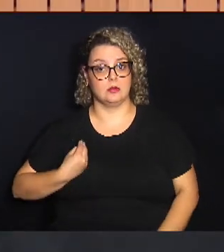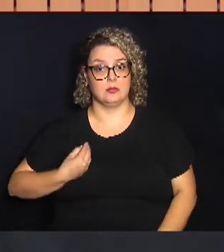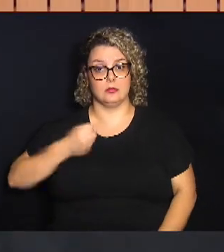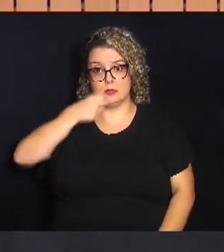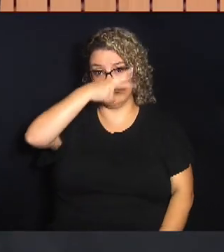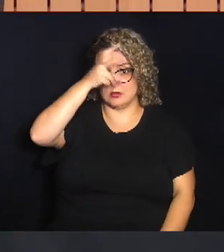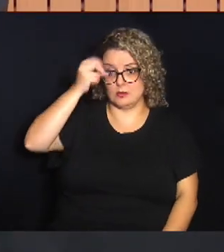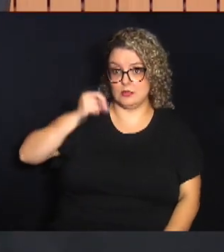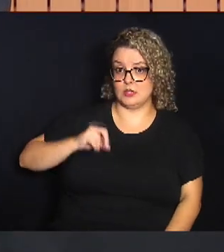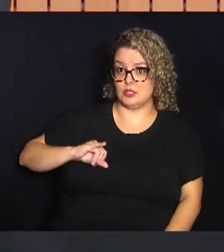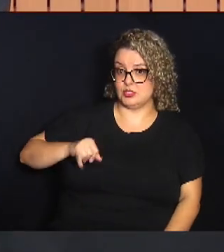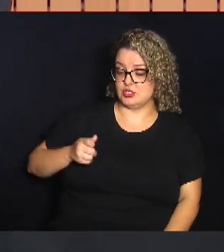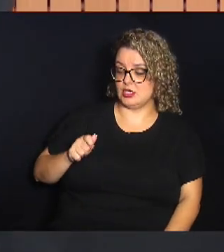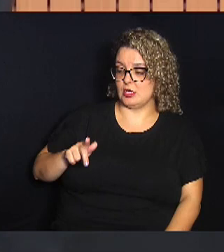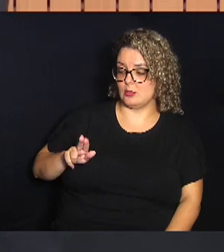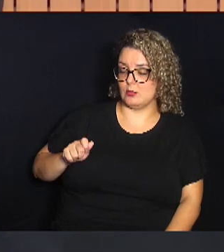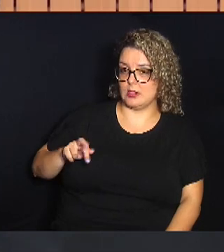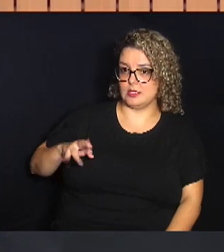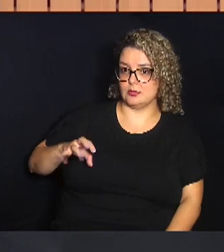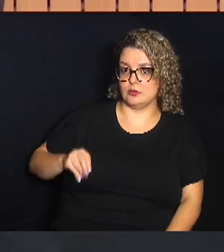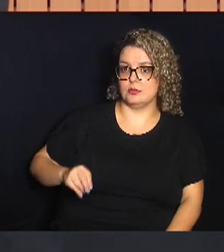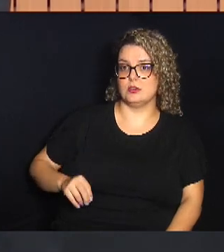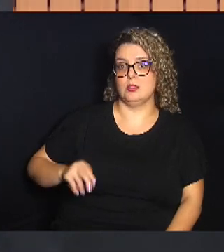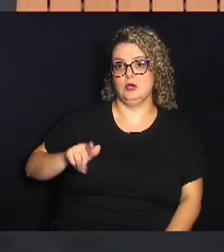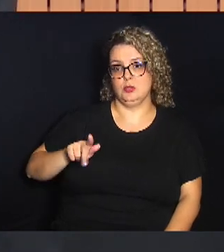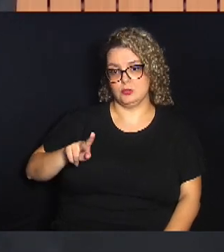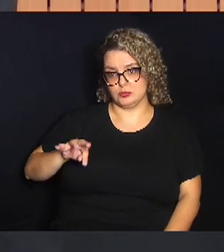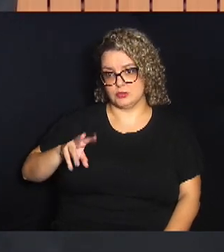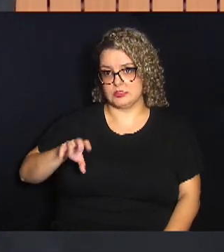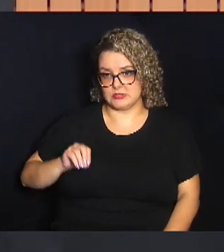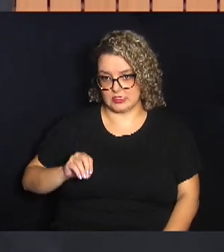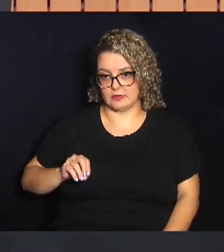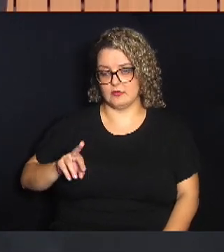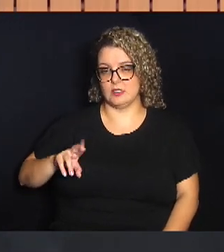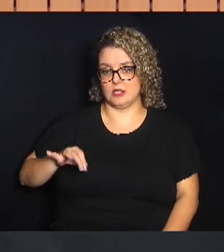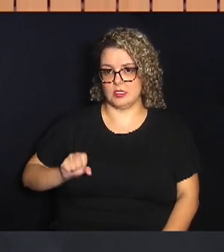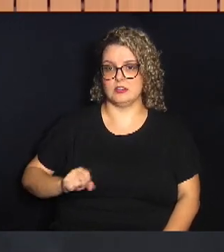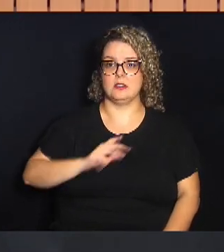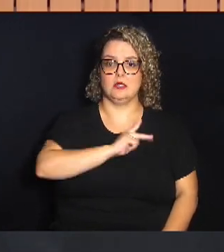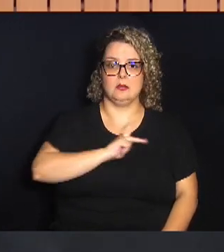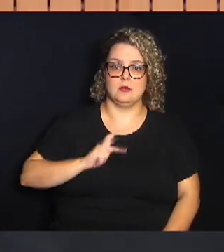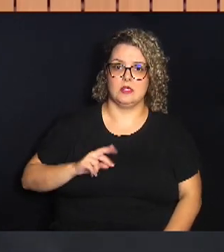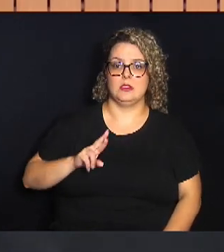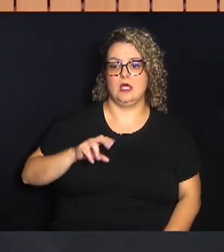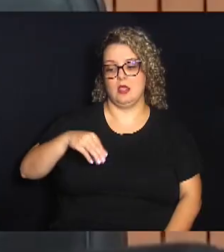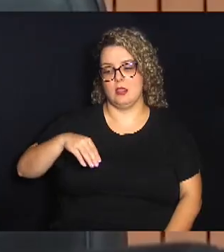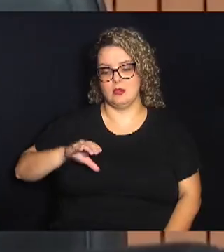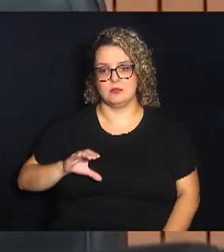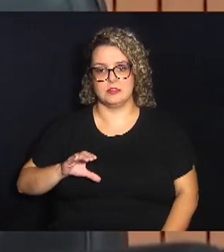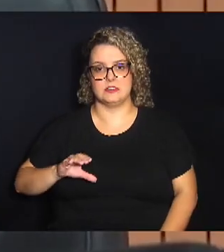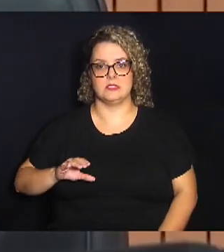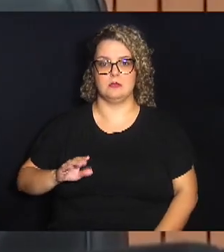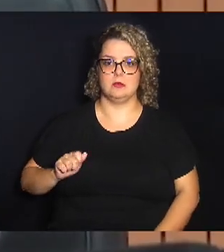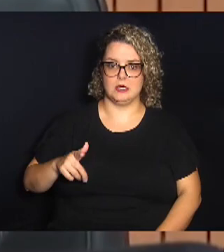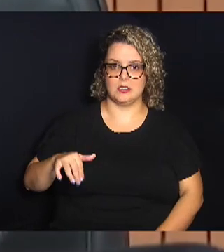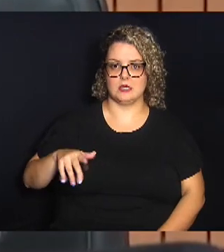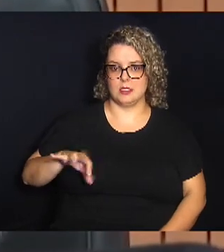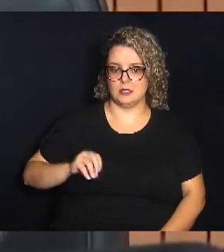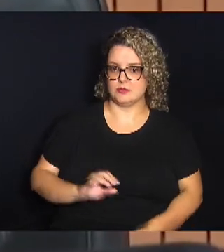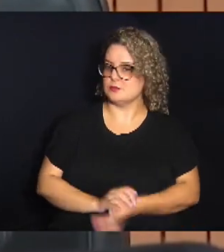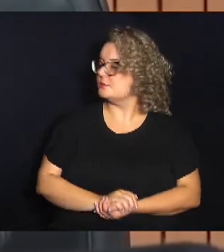Jaguariúna, Gustavo Reis, que também é presidente do Conselho de Desenvolvimento da Região Metropolitana de Campinas. Eu acho que